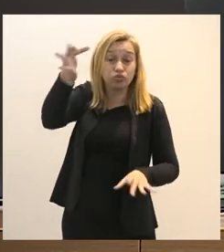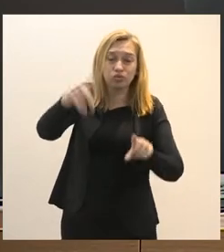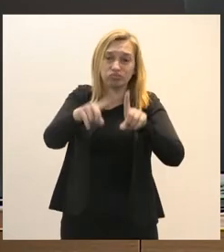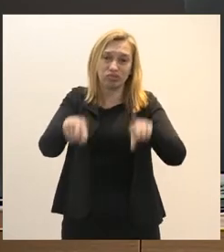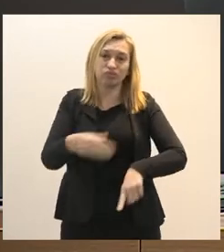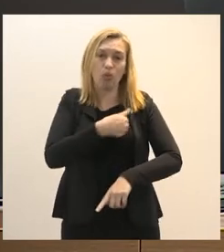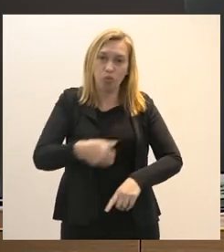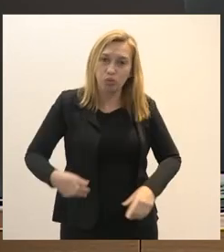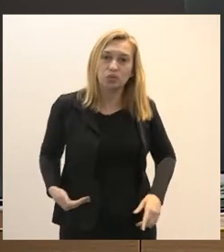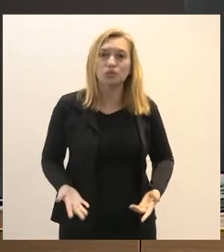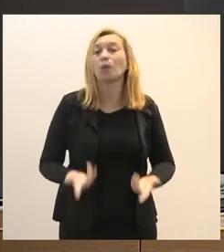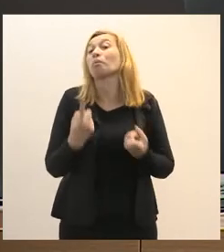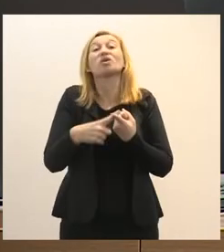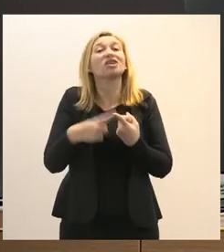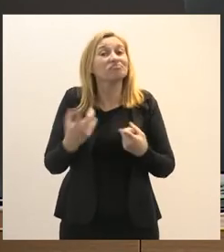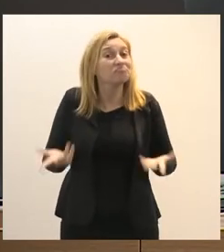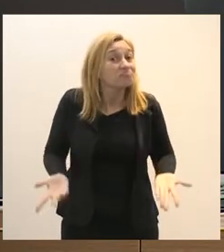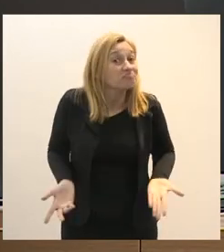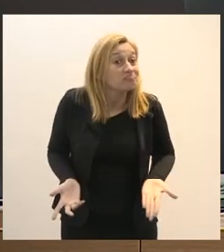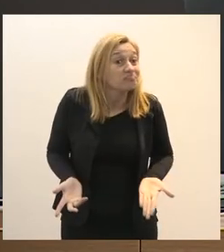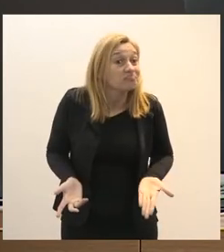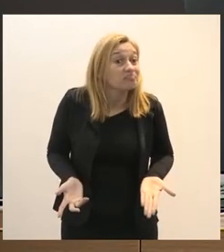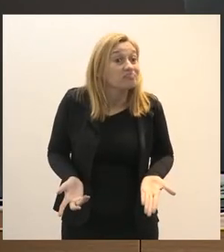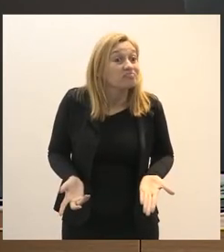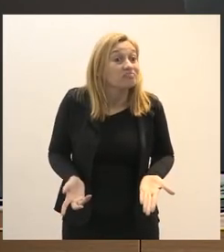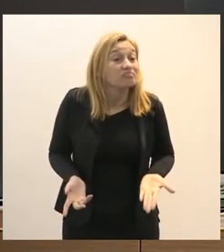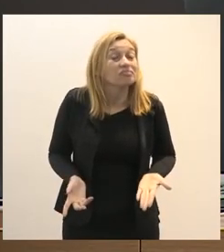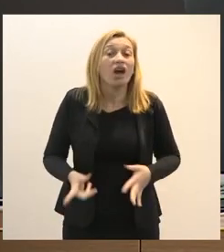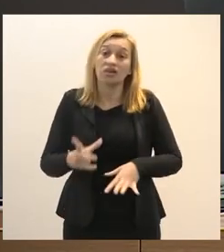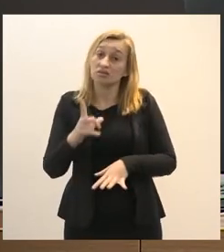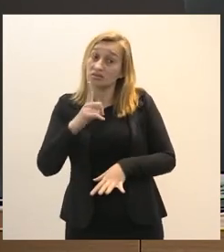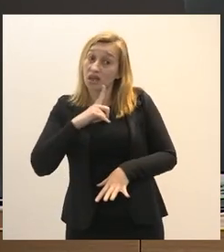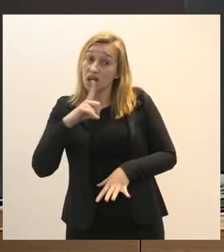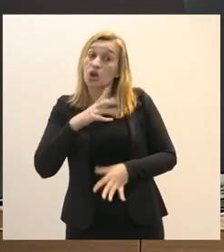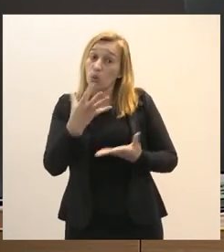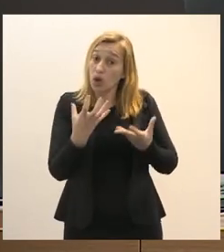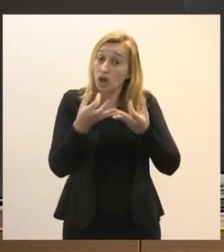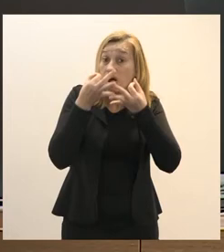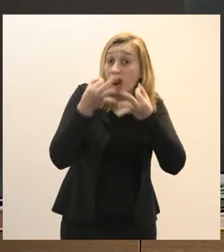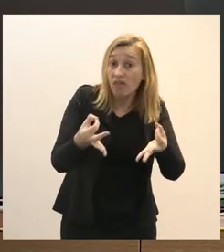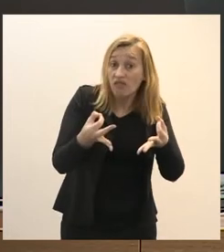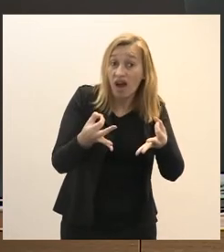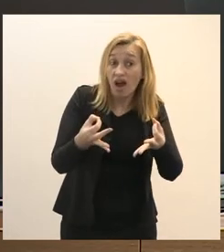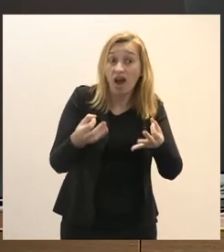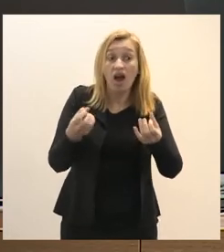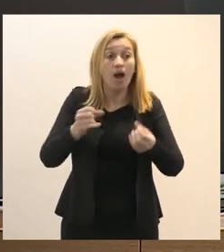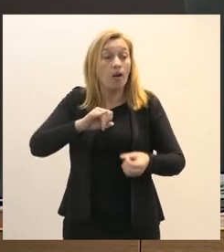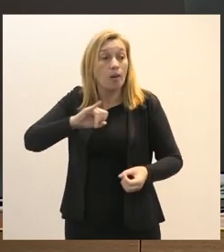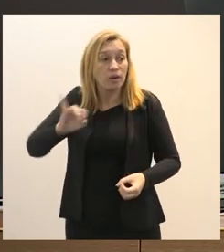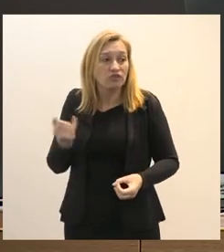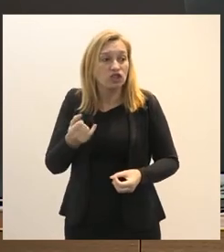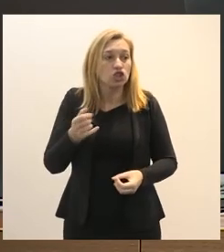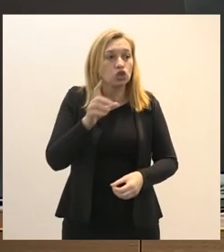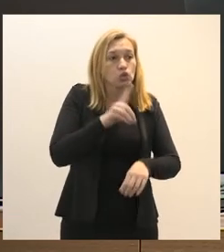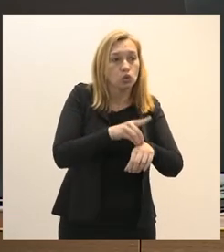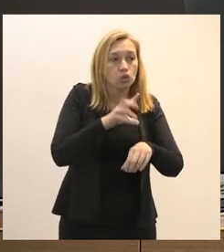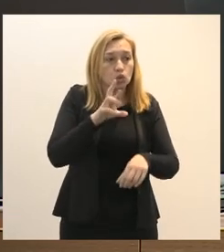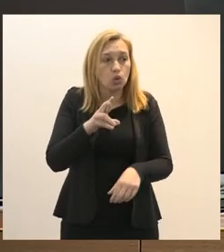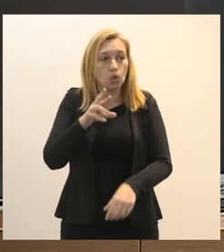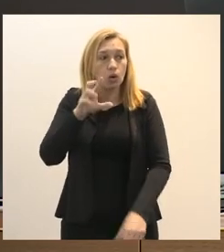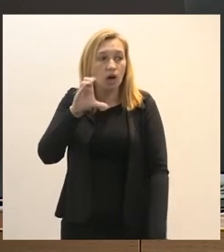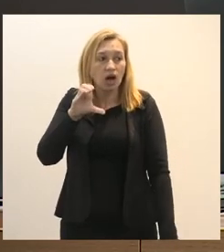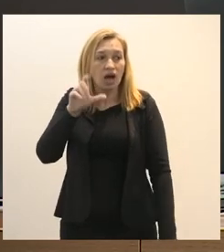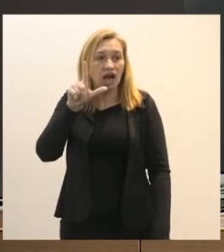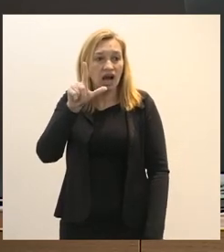por que que existe e aí eu quero alertar aproveitando o doutor Cláudio Rocha que também é